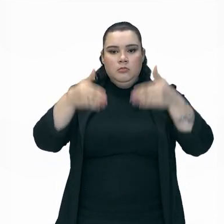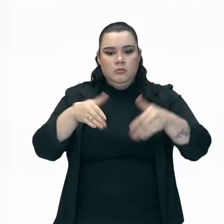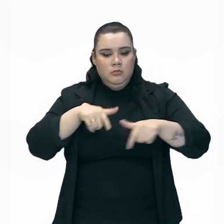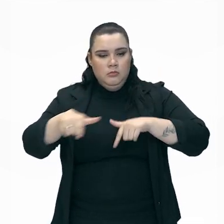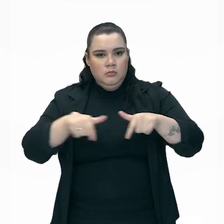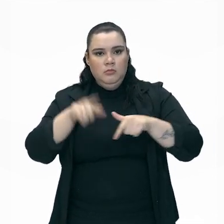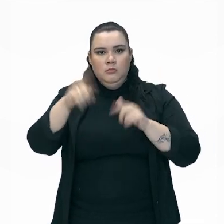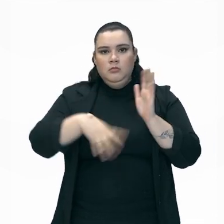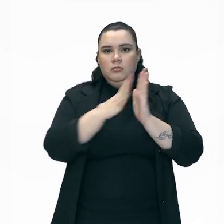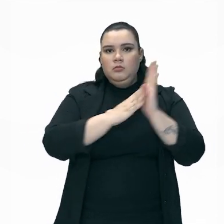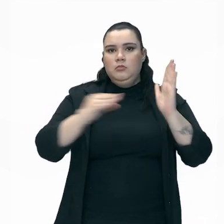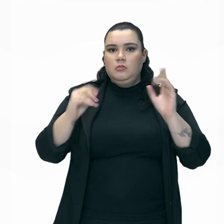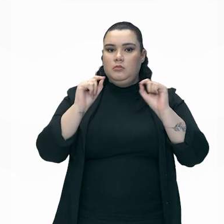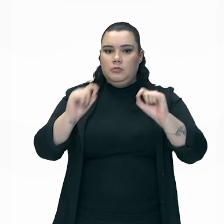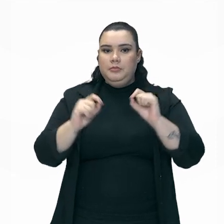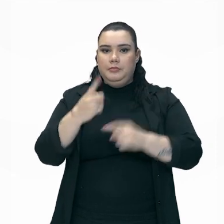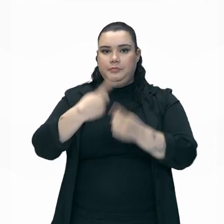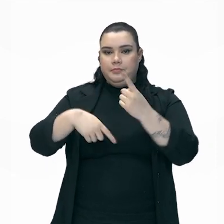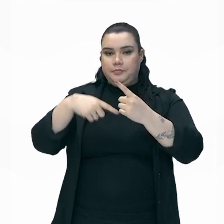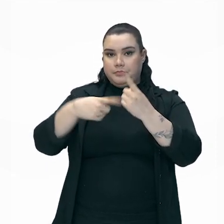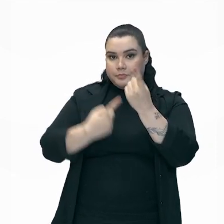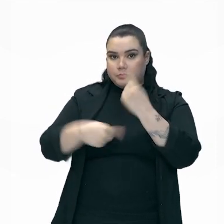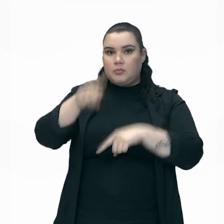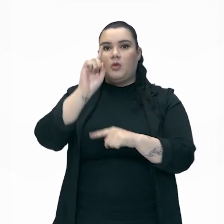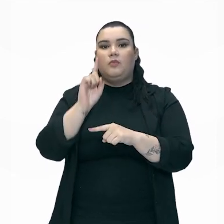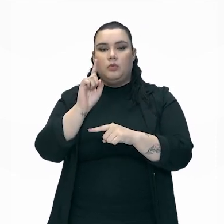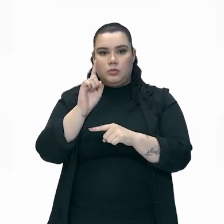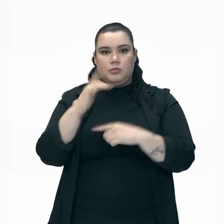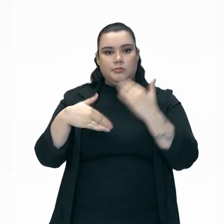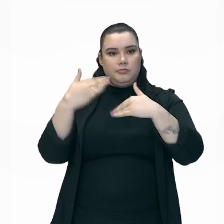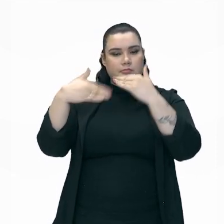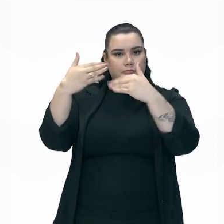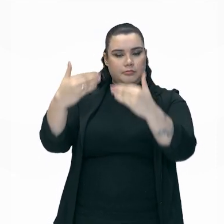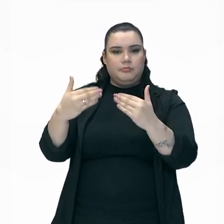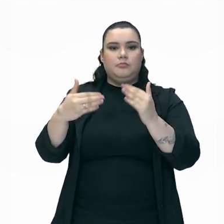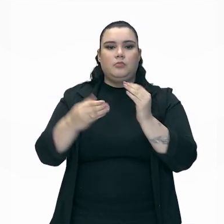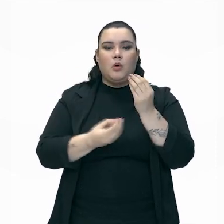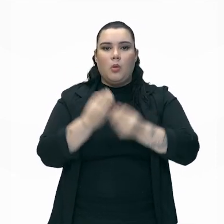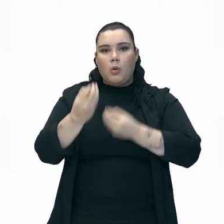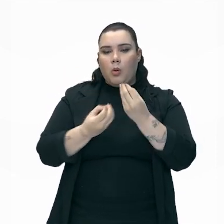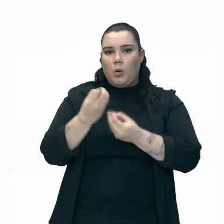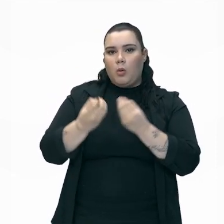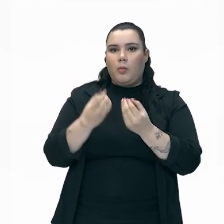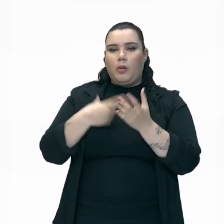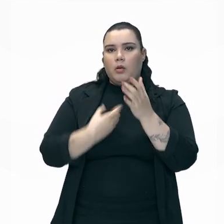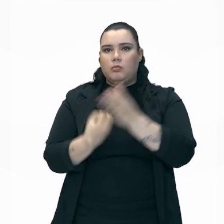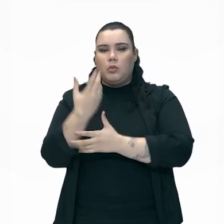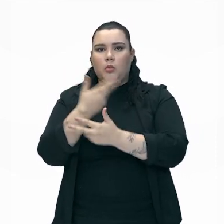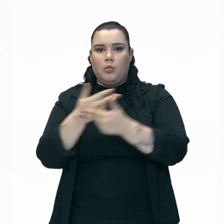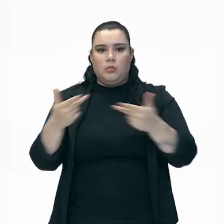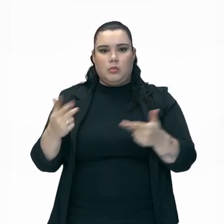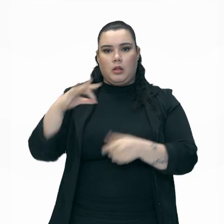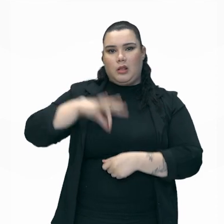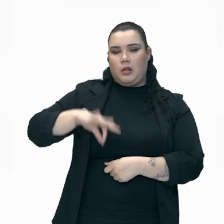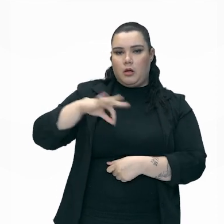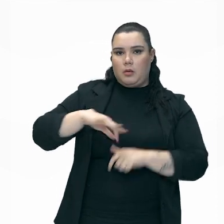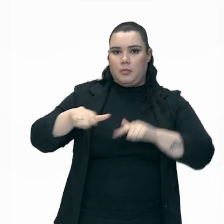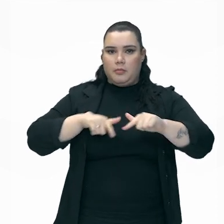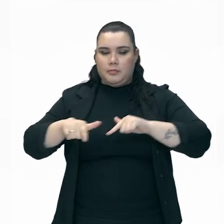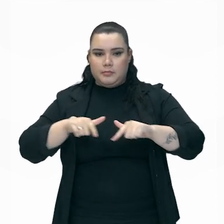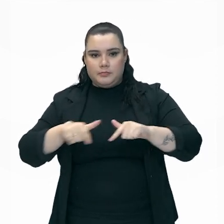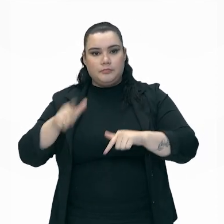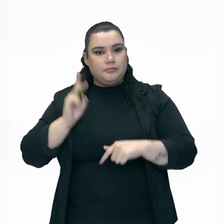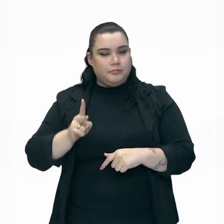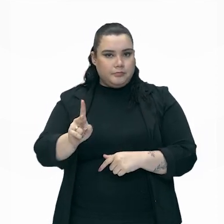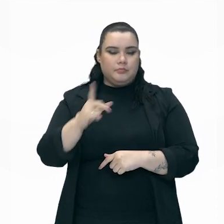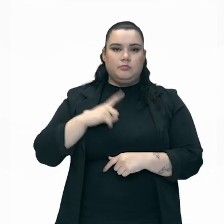reflexo também da evolução da própria forma de se produzir as coisas. O trabalho assalariado hoje em dia, ele continua